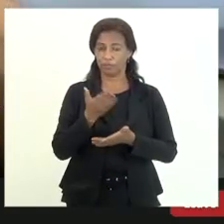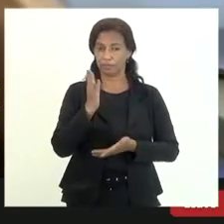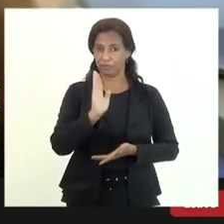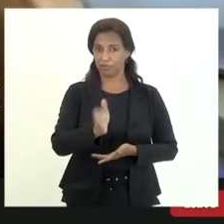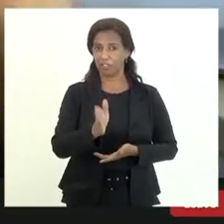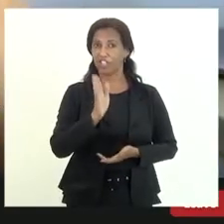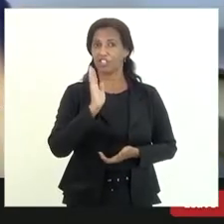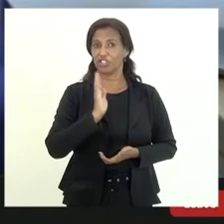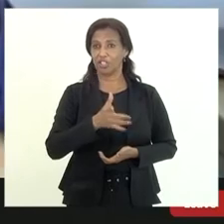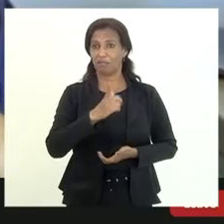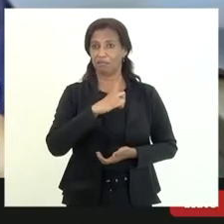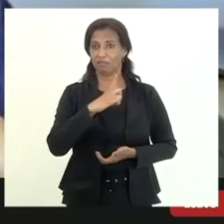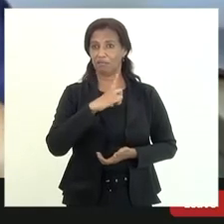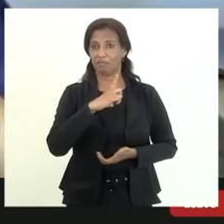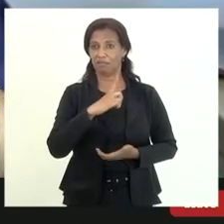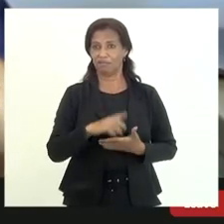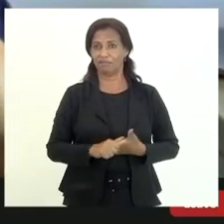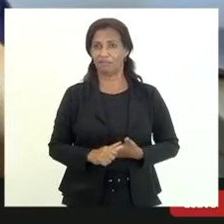já temos